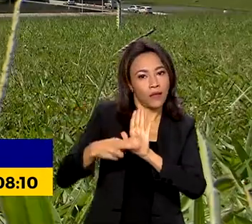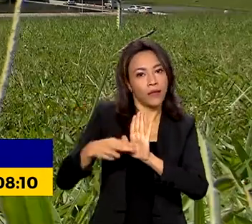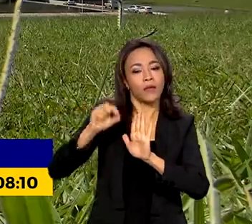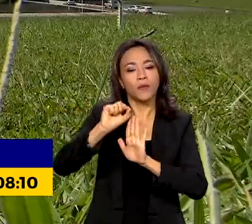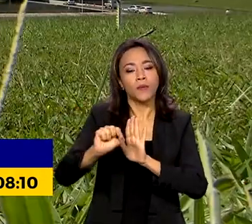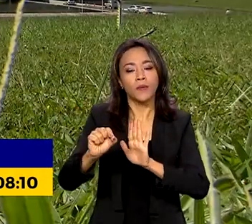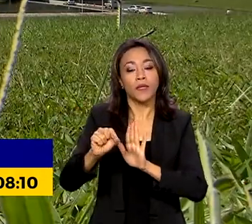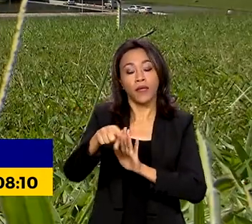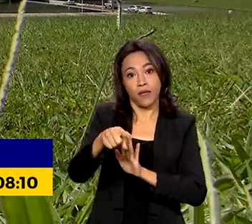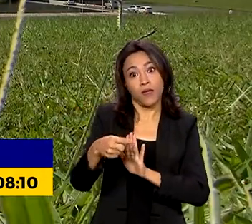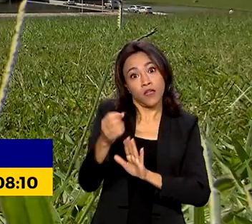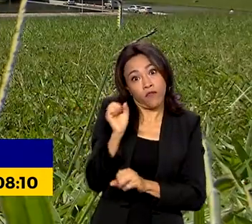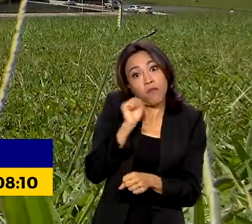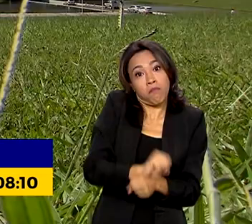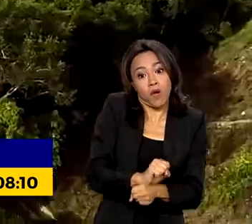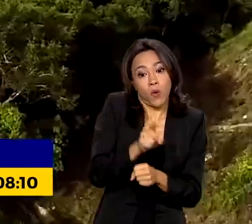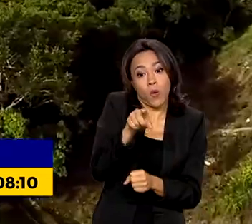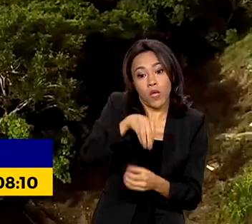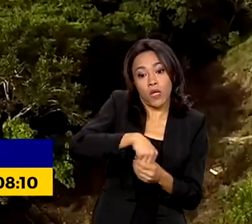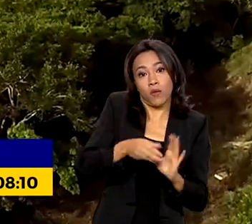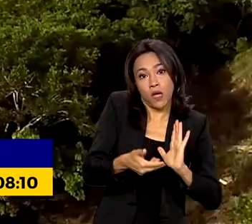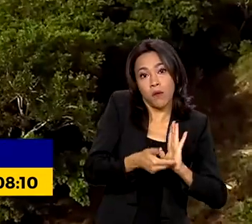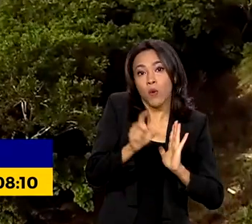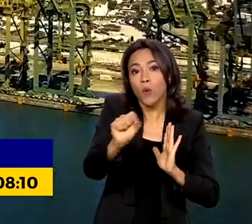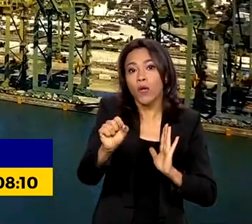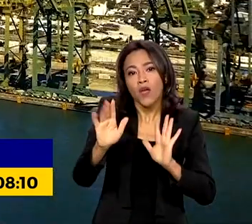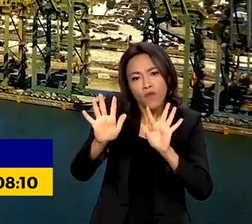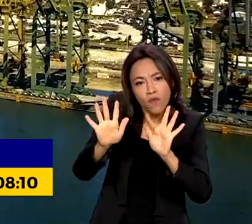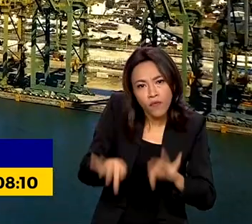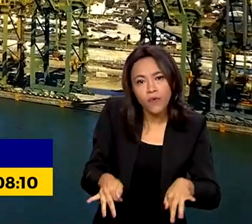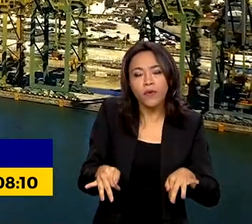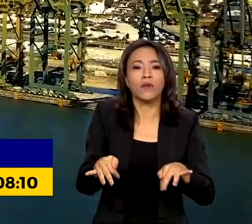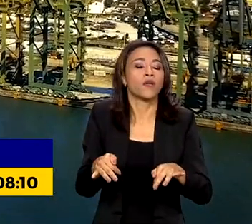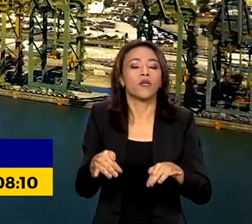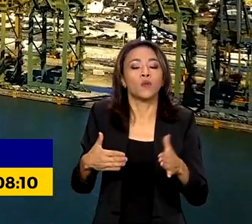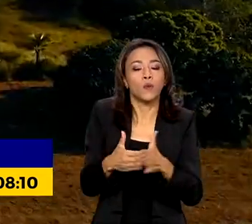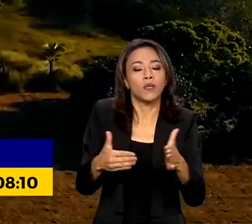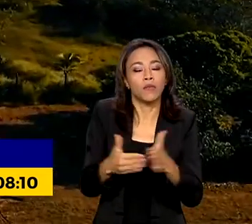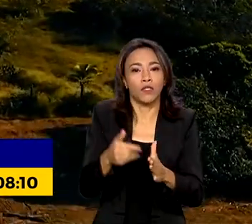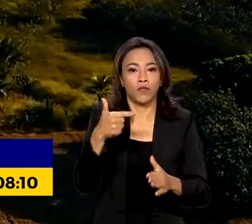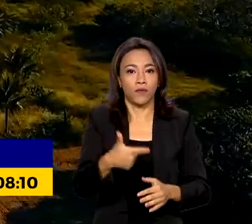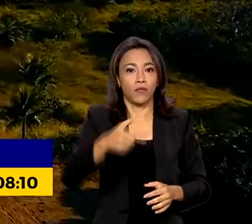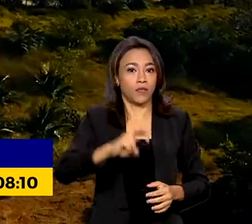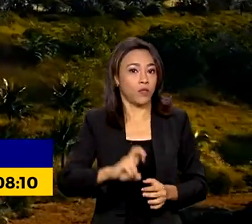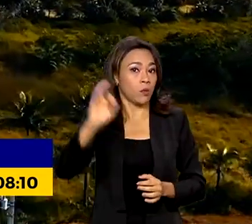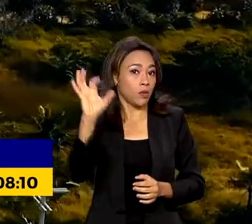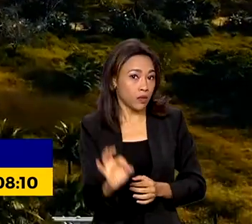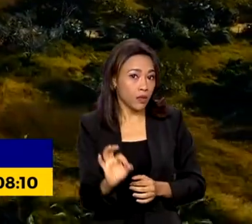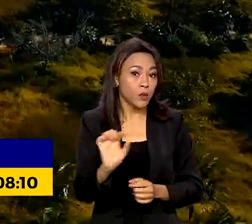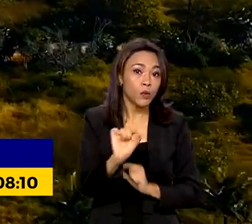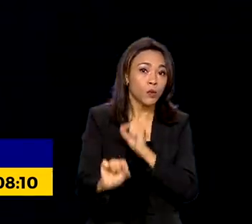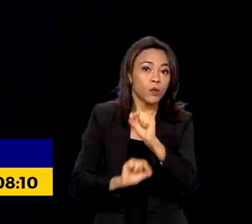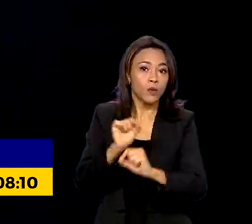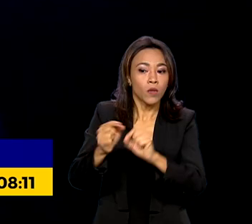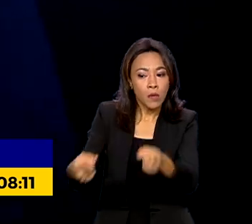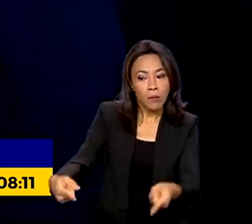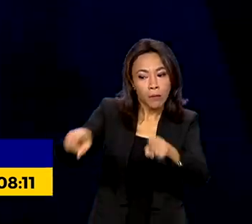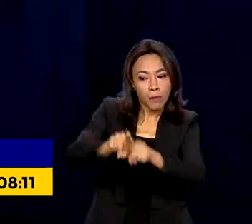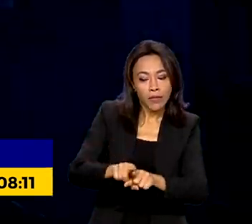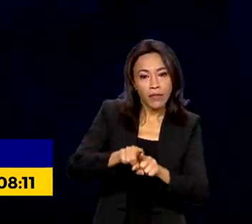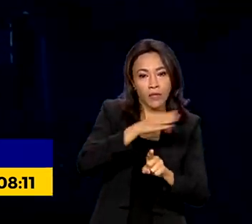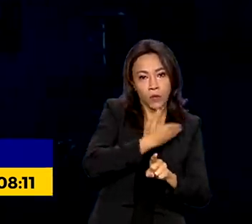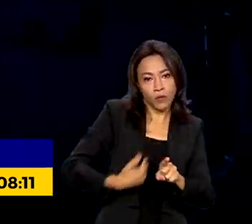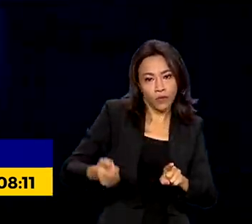suspensas na Câmara Federal prevê o fim do limite de 25% para a realização de parcerias público